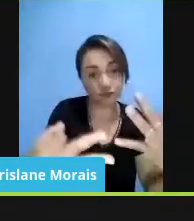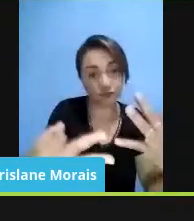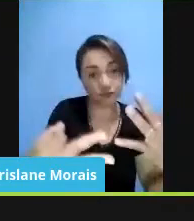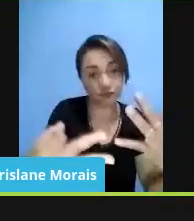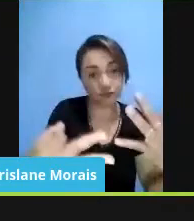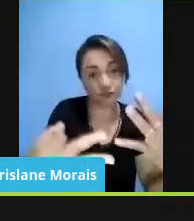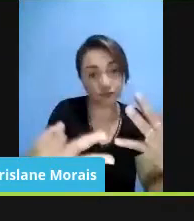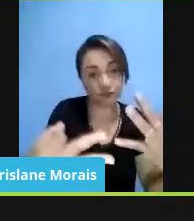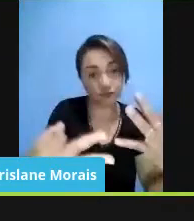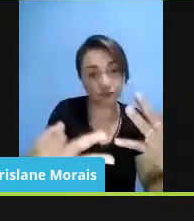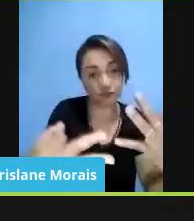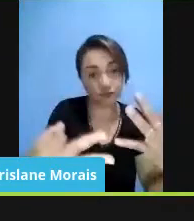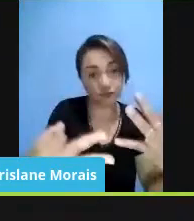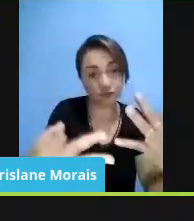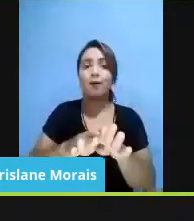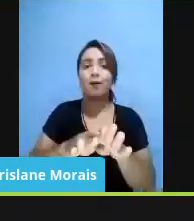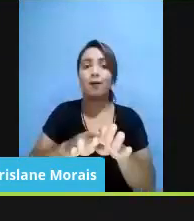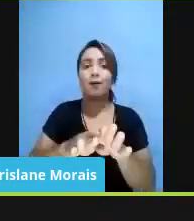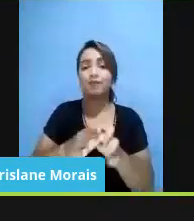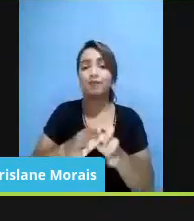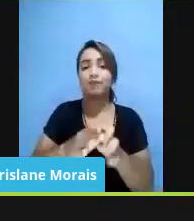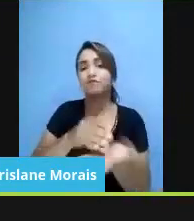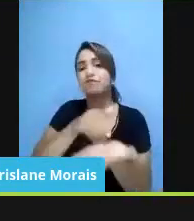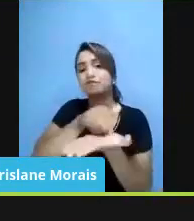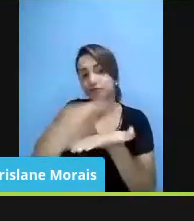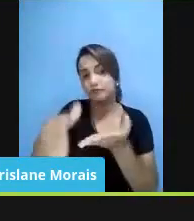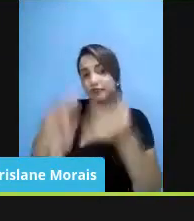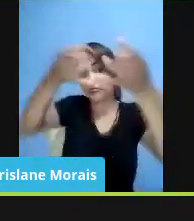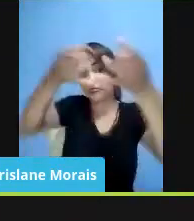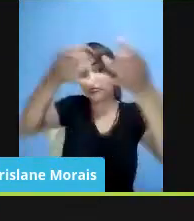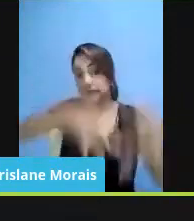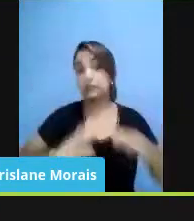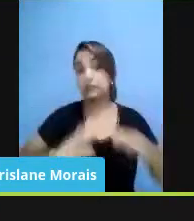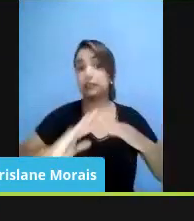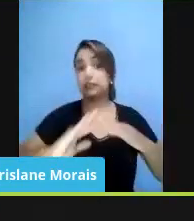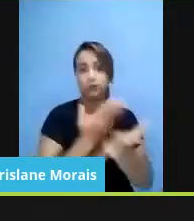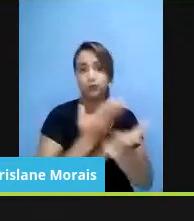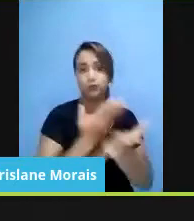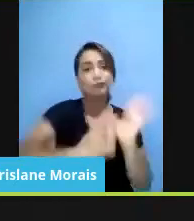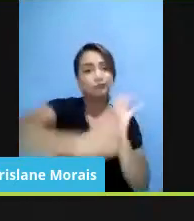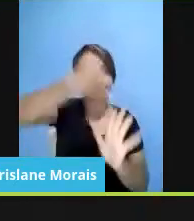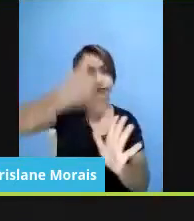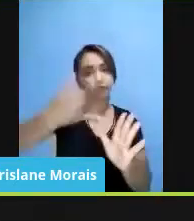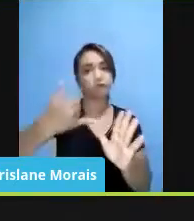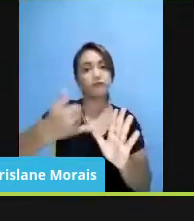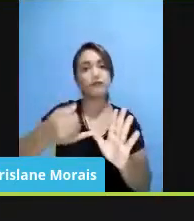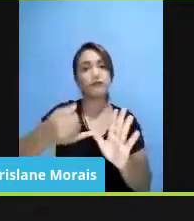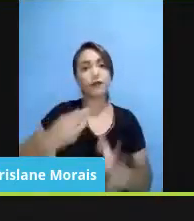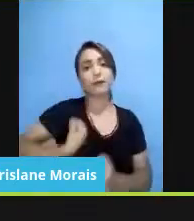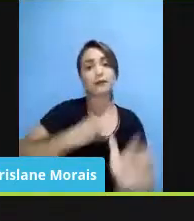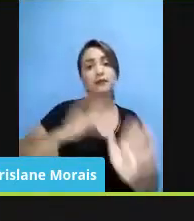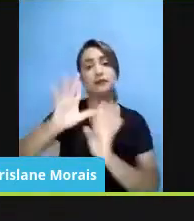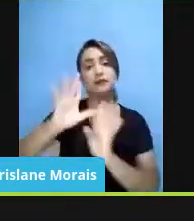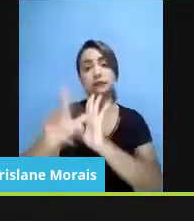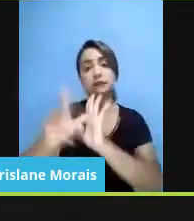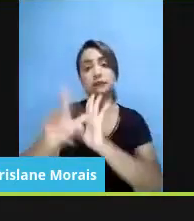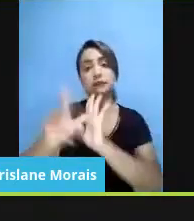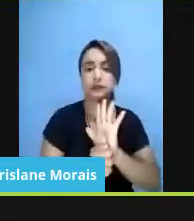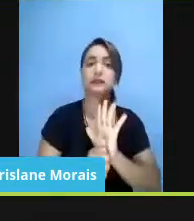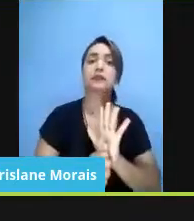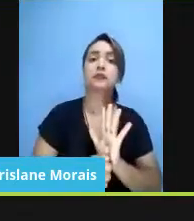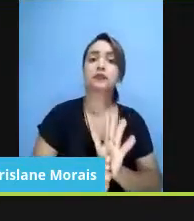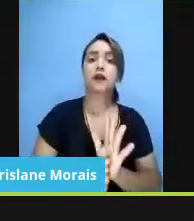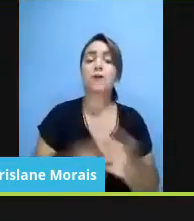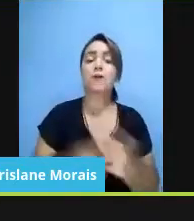escolar, manter a escola presente na simbologia, no cotidiano do aluno que está sofrendo